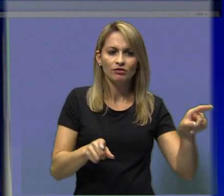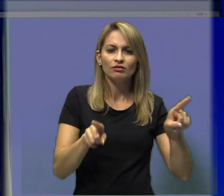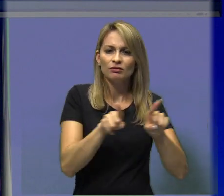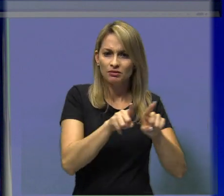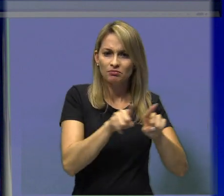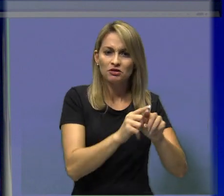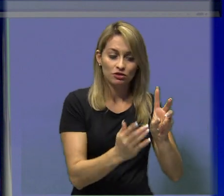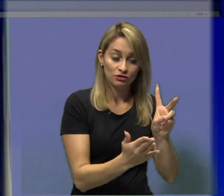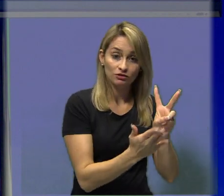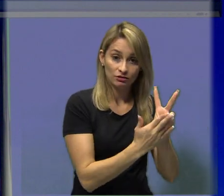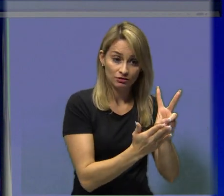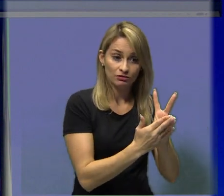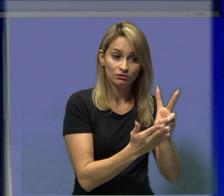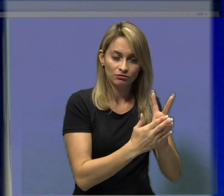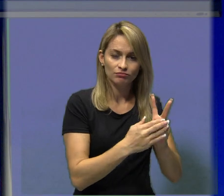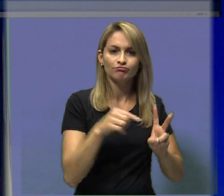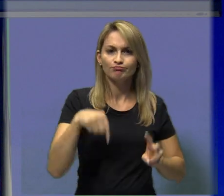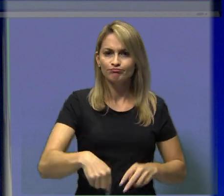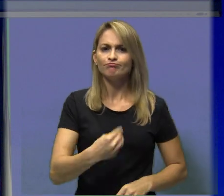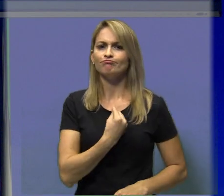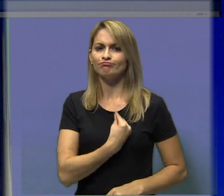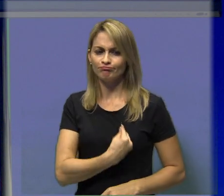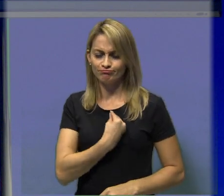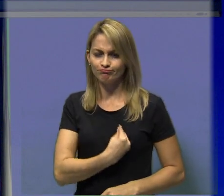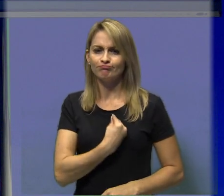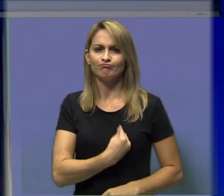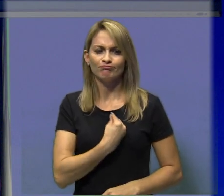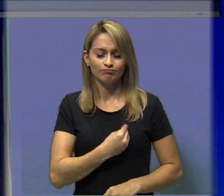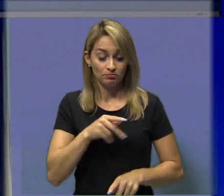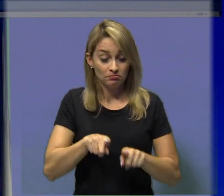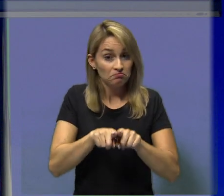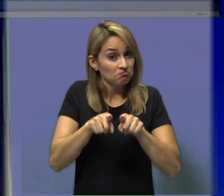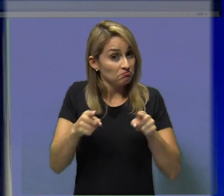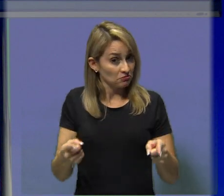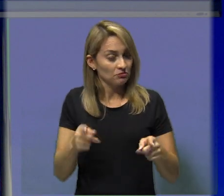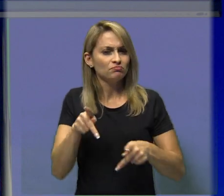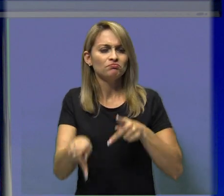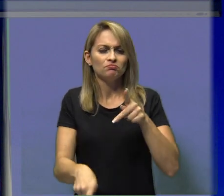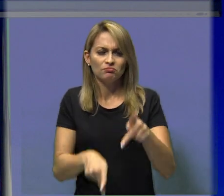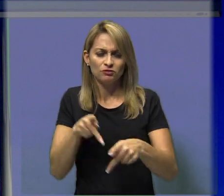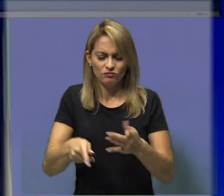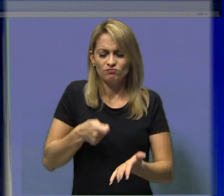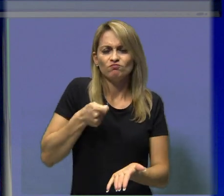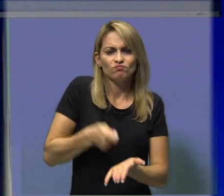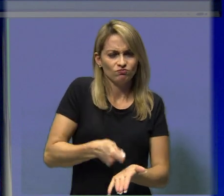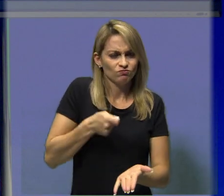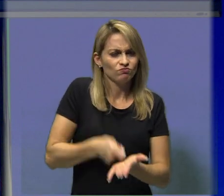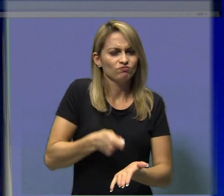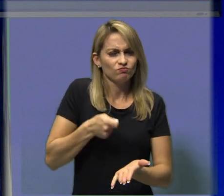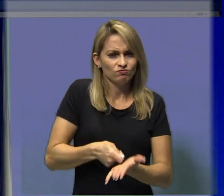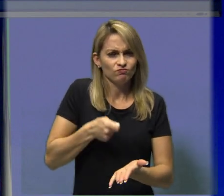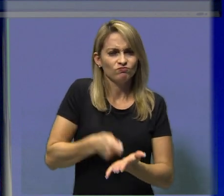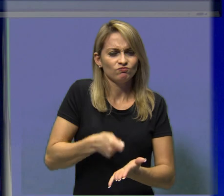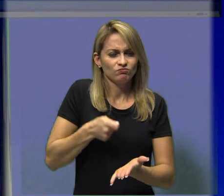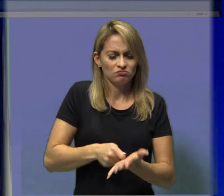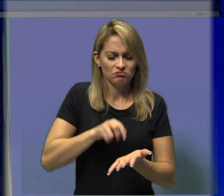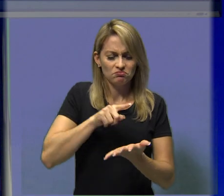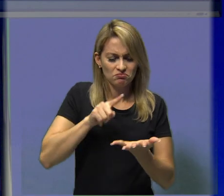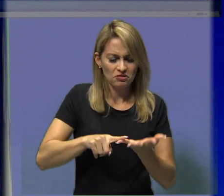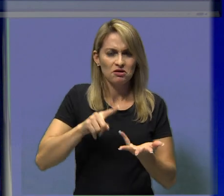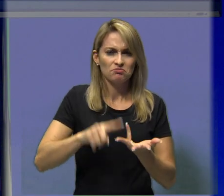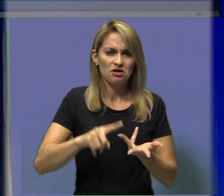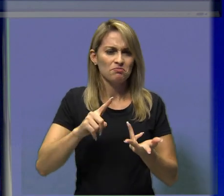resistência e uma dessas resistências foi justamente a música, o canto, a dança, que os africanos